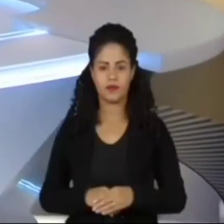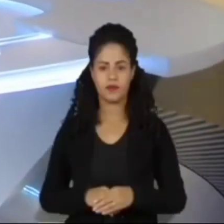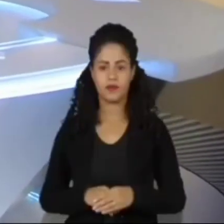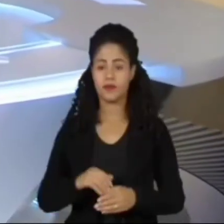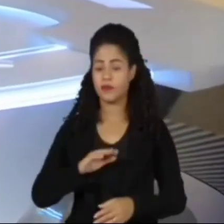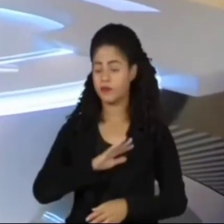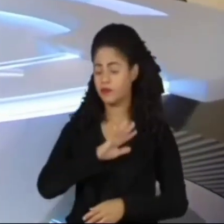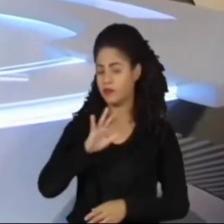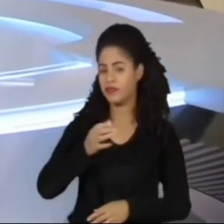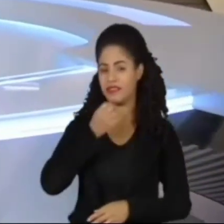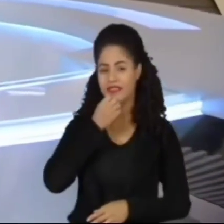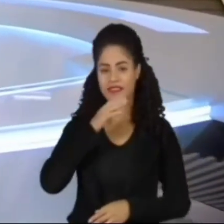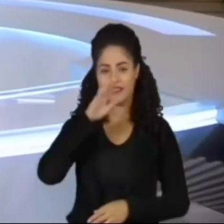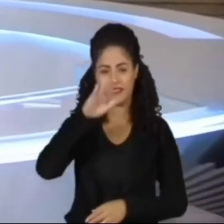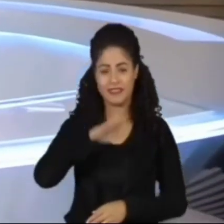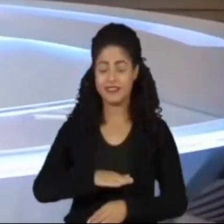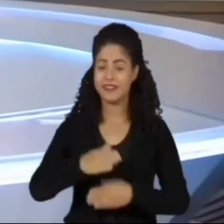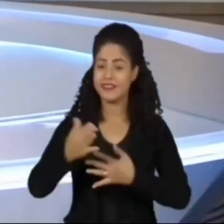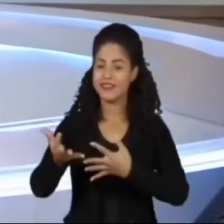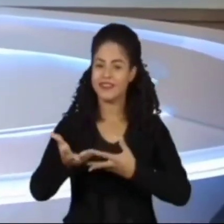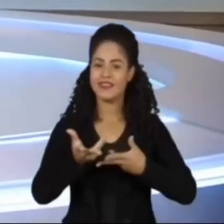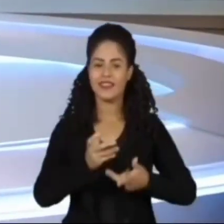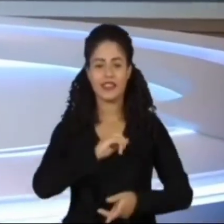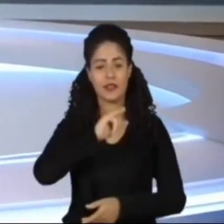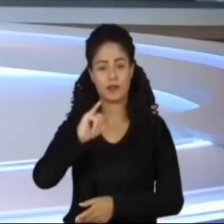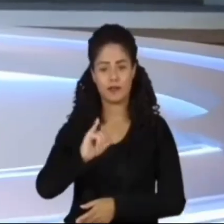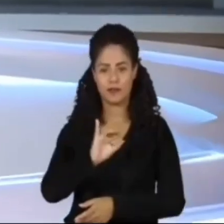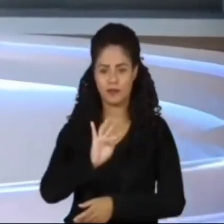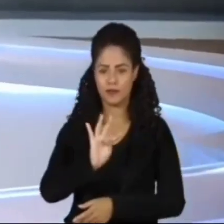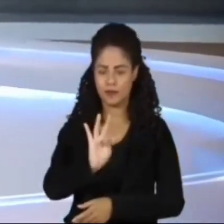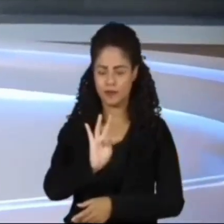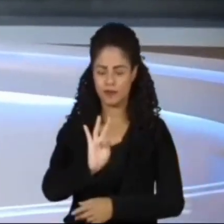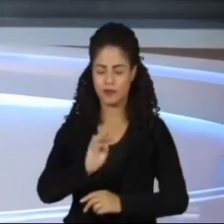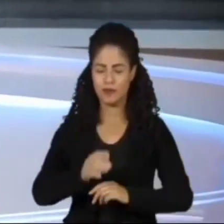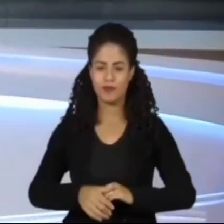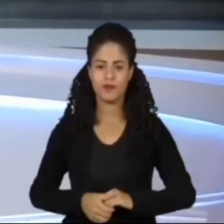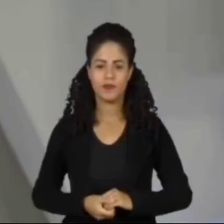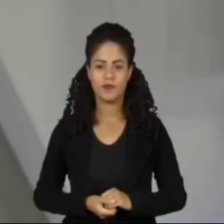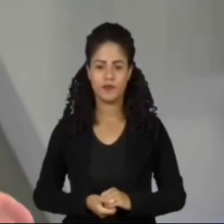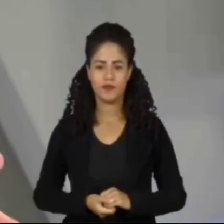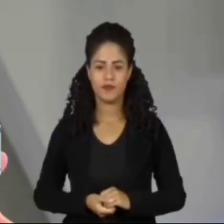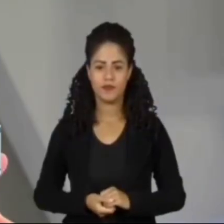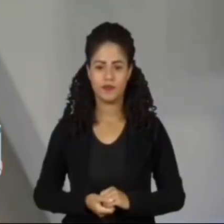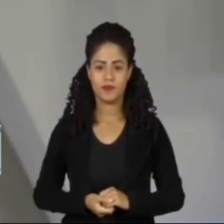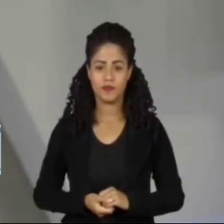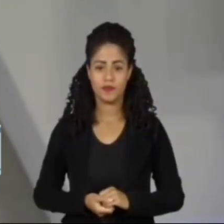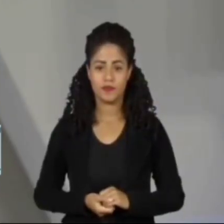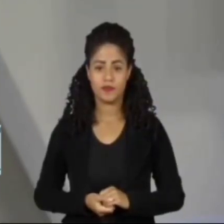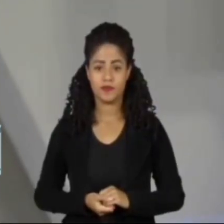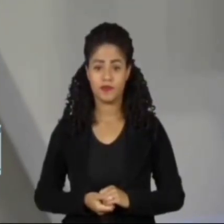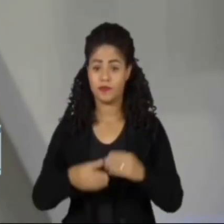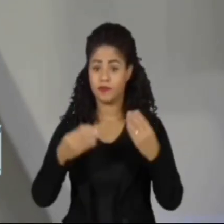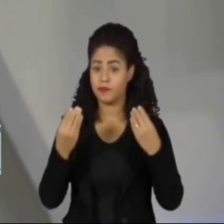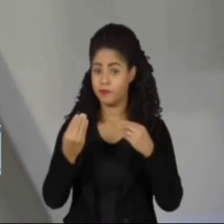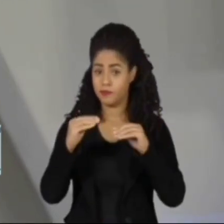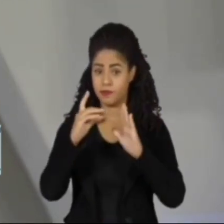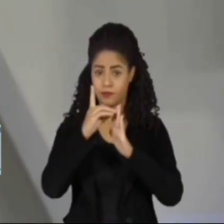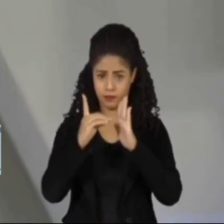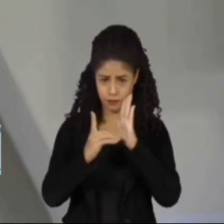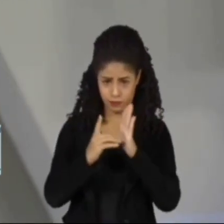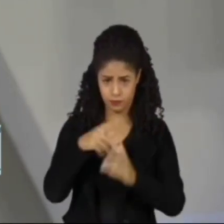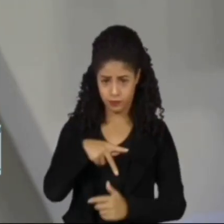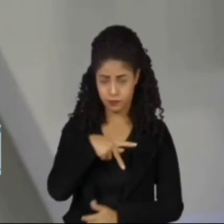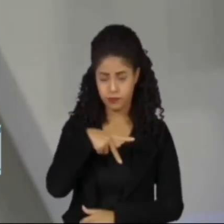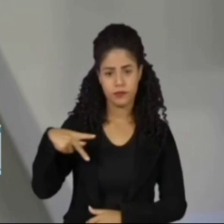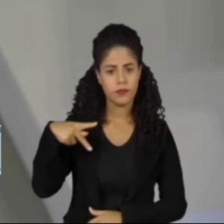Olá, boa tarde. Seja bem-vinda, bem-vindo ao Jornal da Tarde. Publicado o decreto presidencial